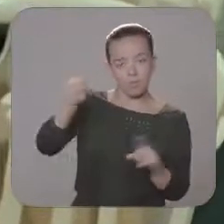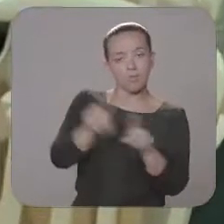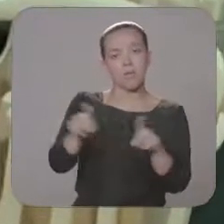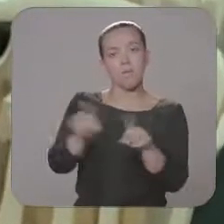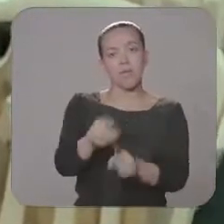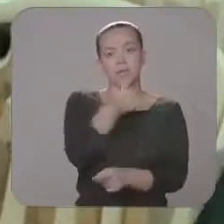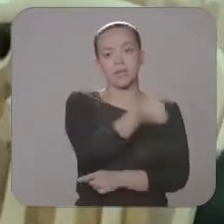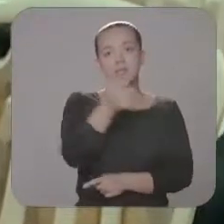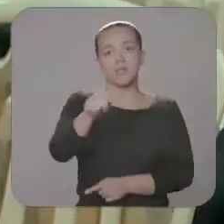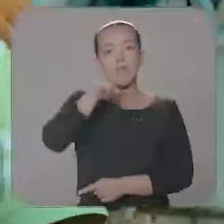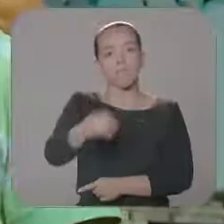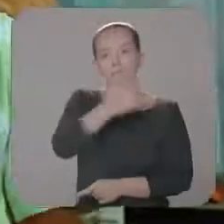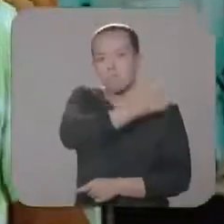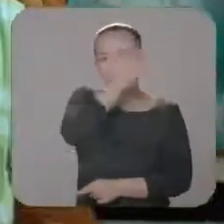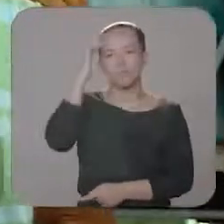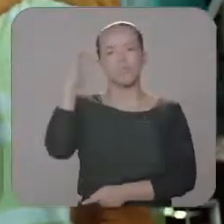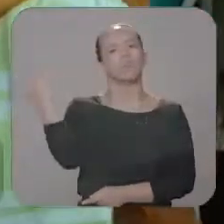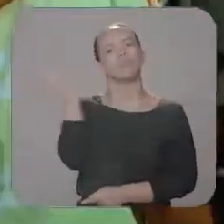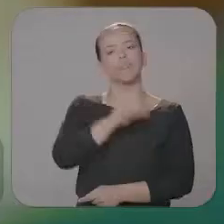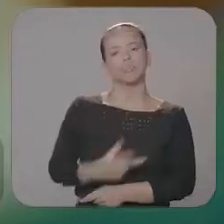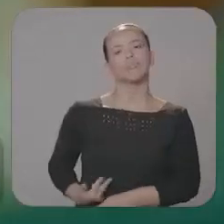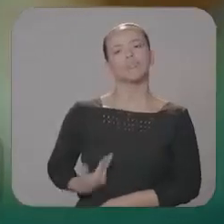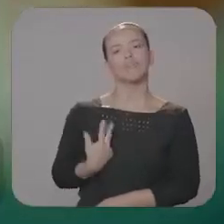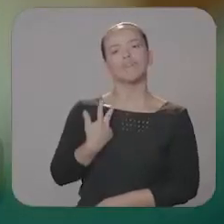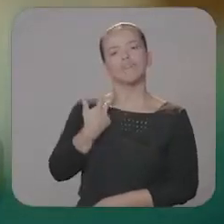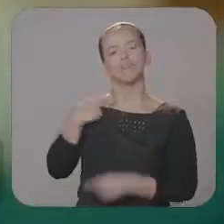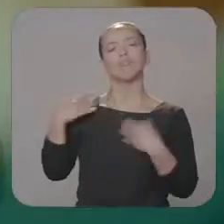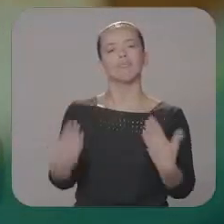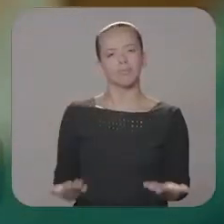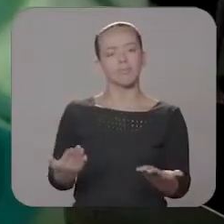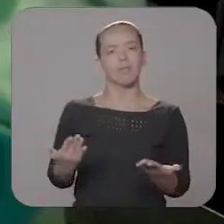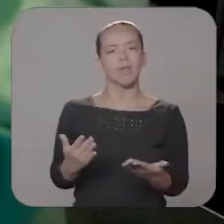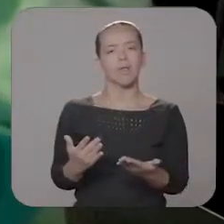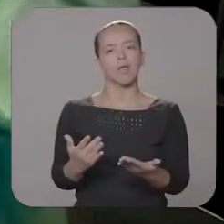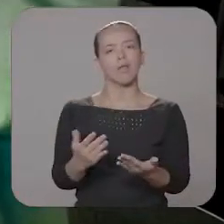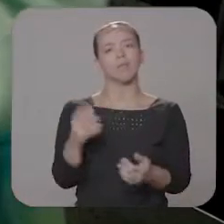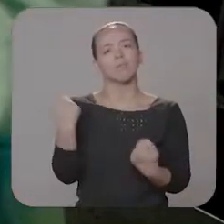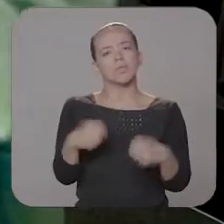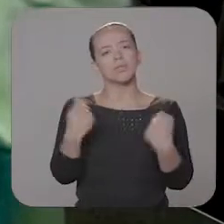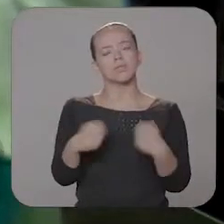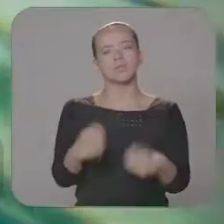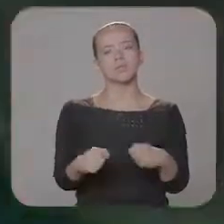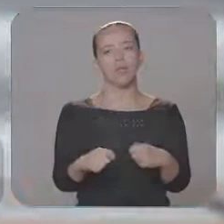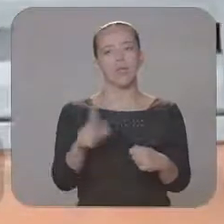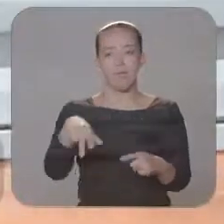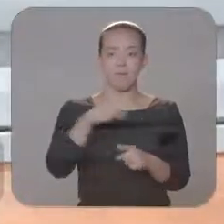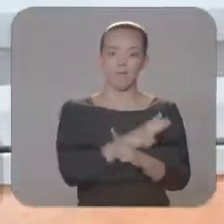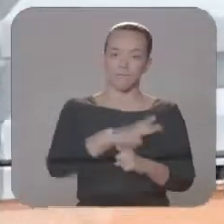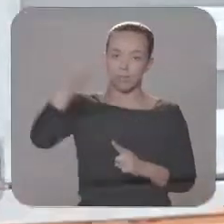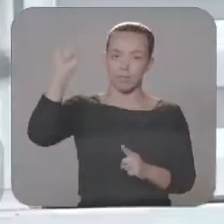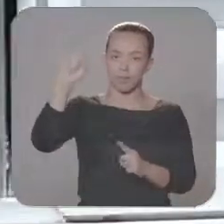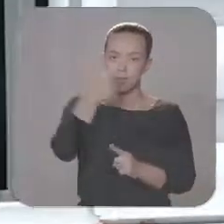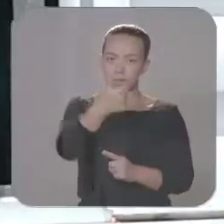vitória dos 67 mil cidadãos que conseguiram finalmente fazer a cirurgia que precisavam. Foi a